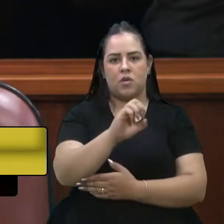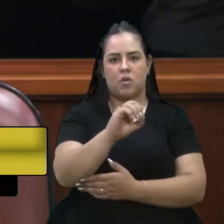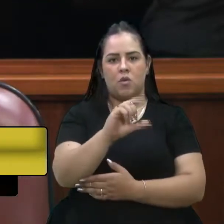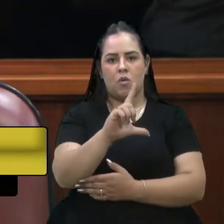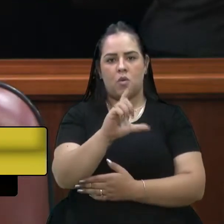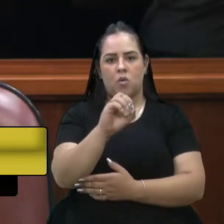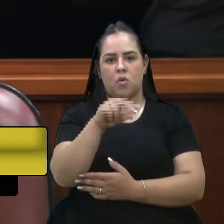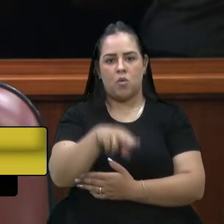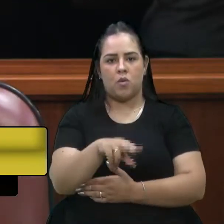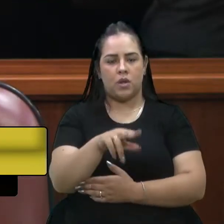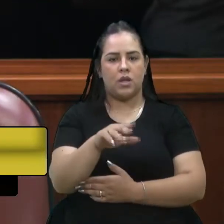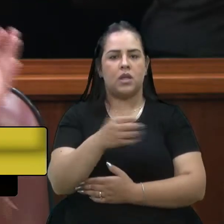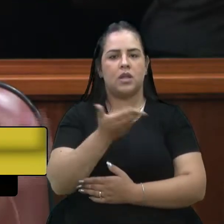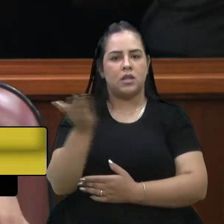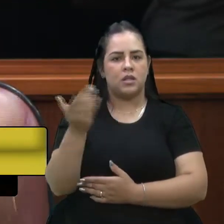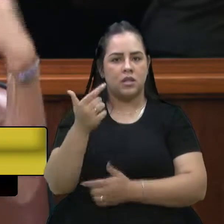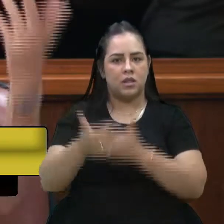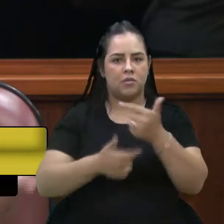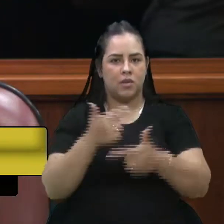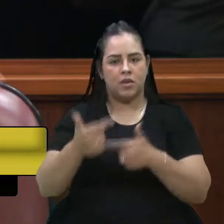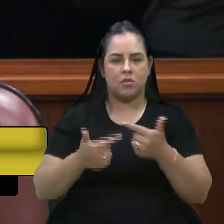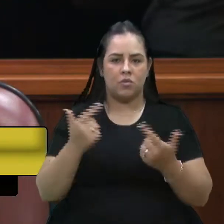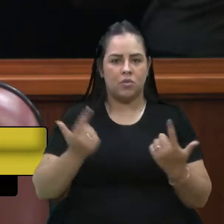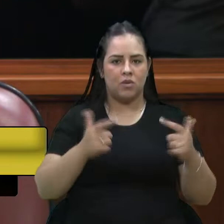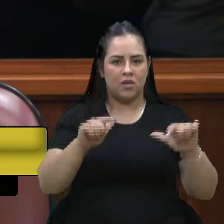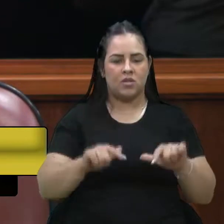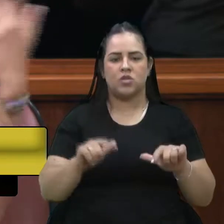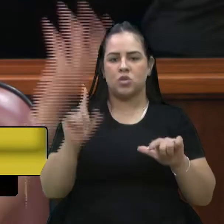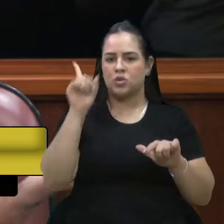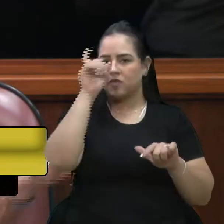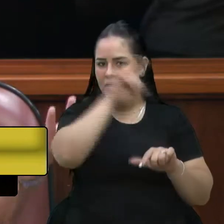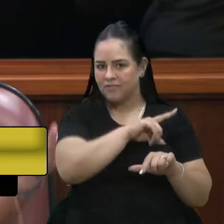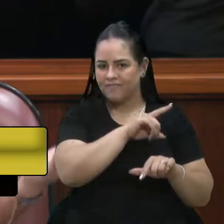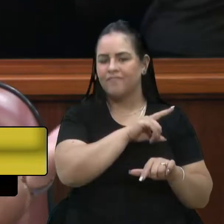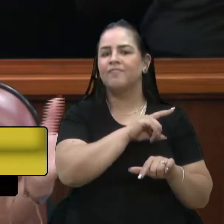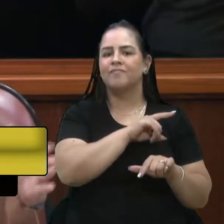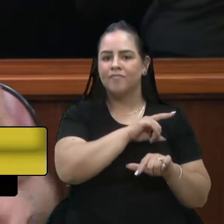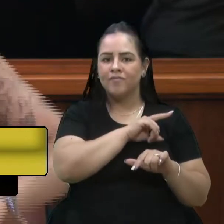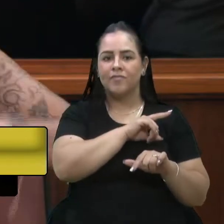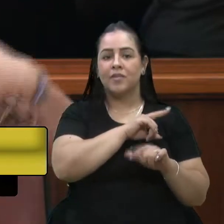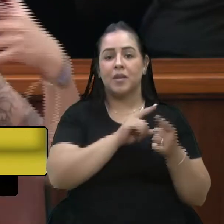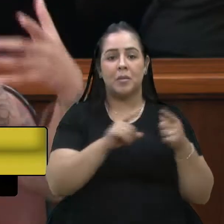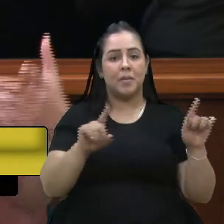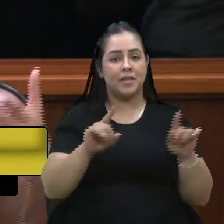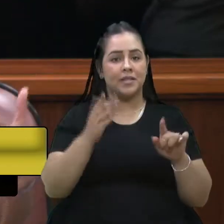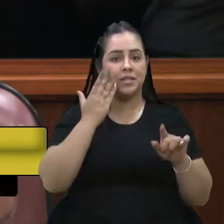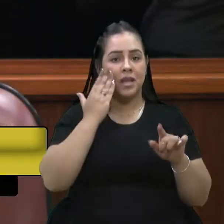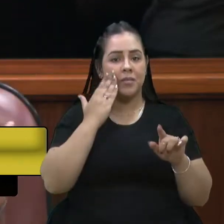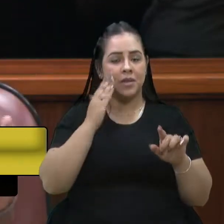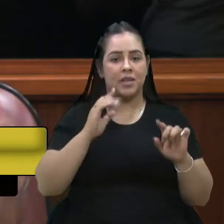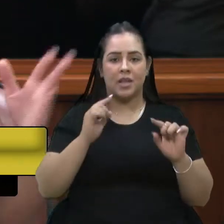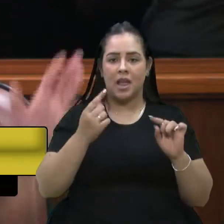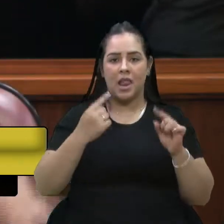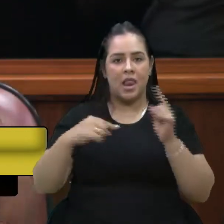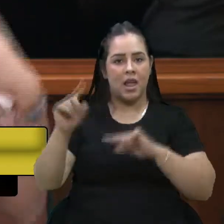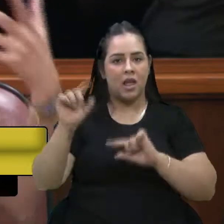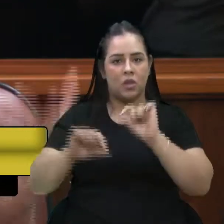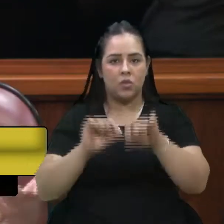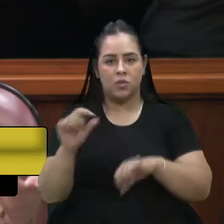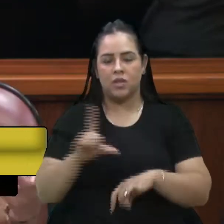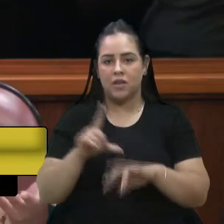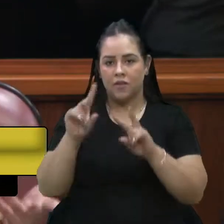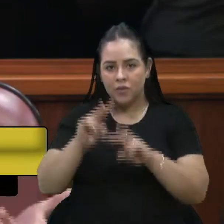infelizmente trabalha em condições muito difíceis, mas a gente sabe que, para além dessas questões maiores, que são mais